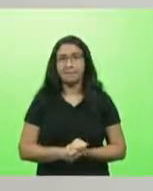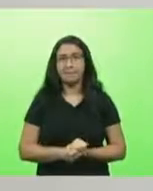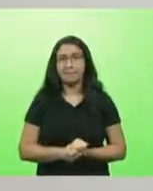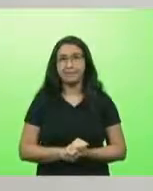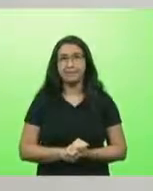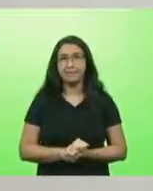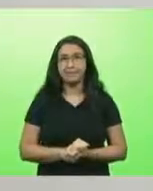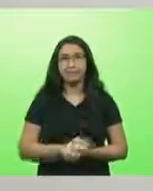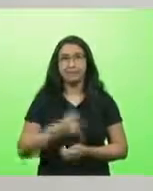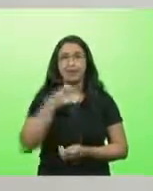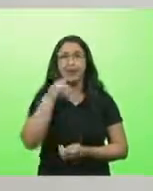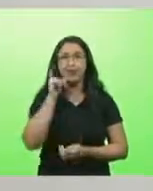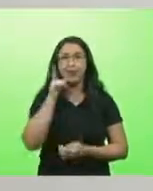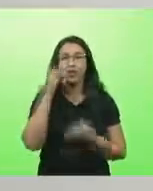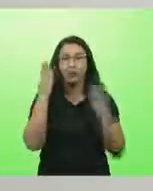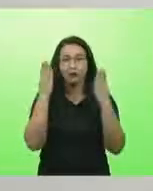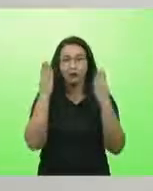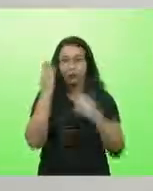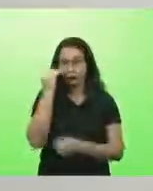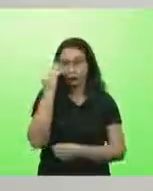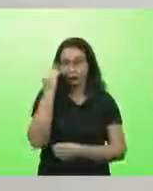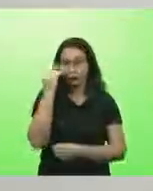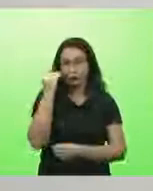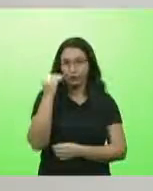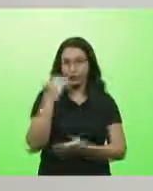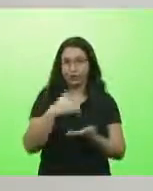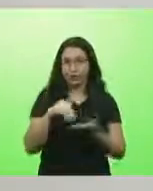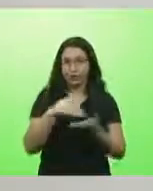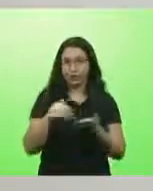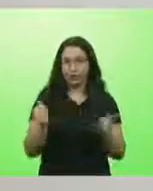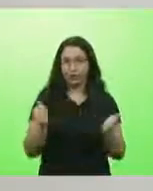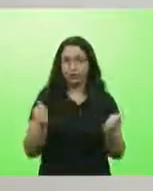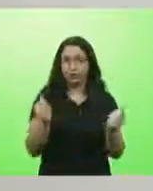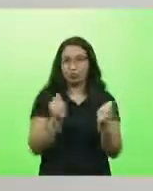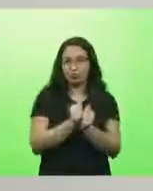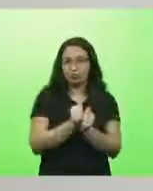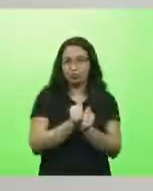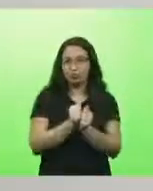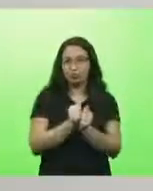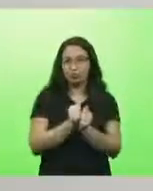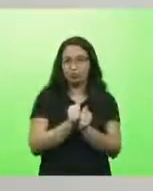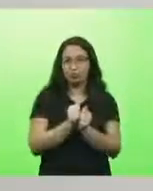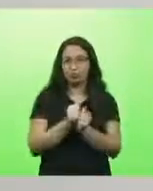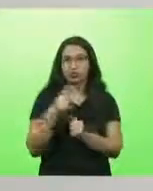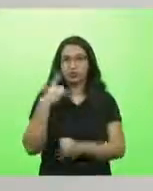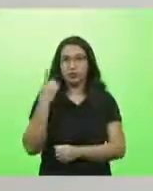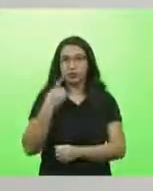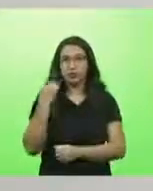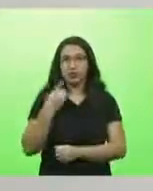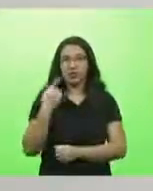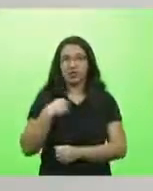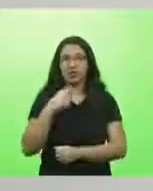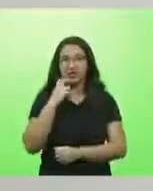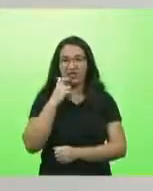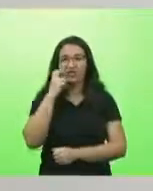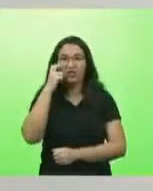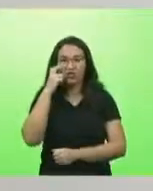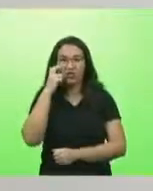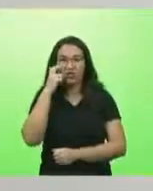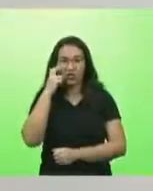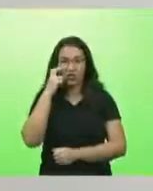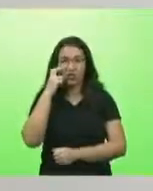fotografia de deputado ao lado do secretário. Por Deus do céu, eu teria vergonha de tirar uma foto com o secretário